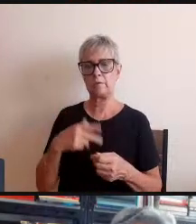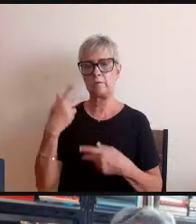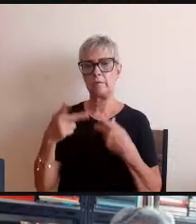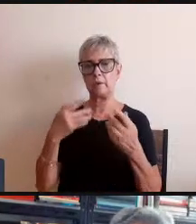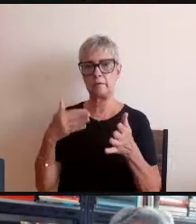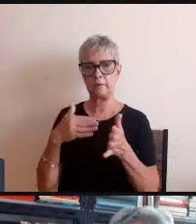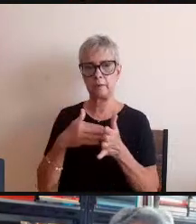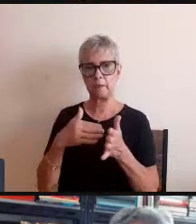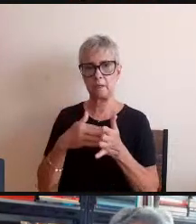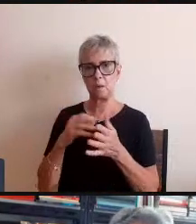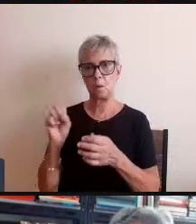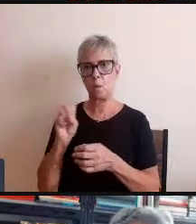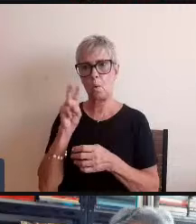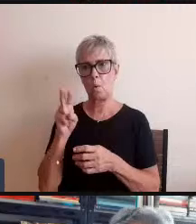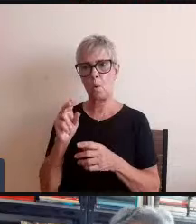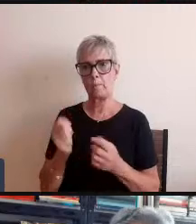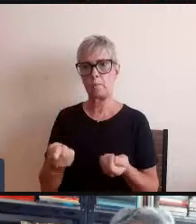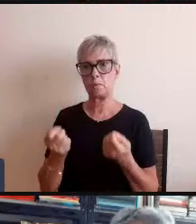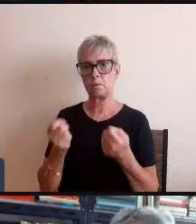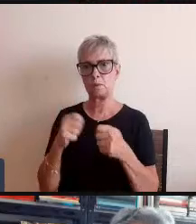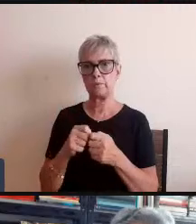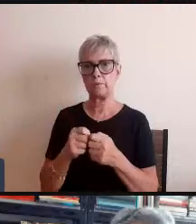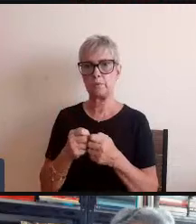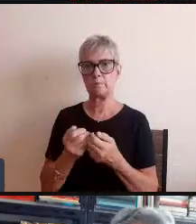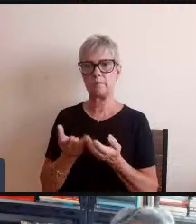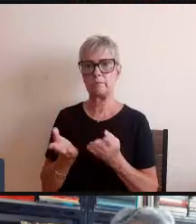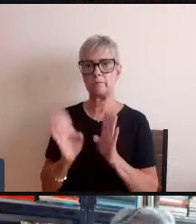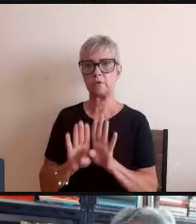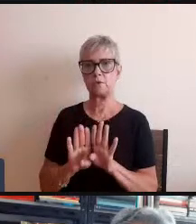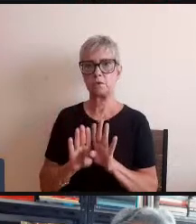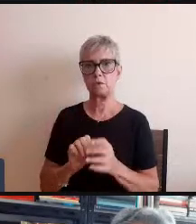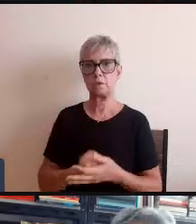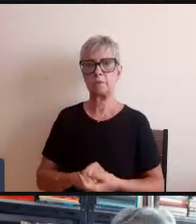encerrar essa live